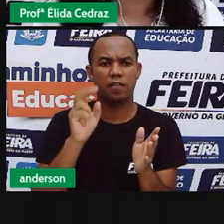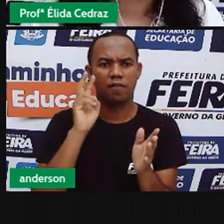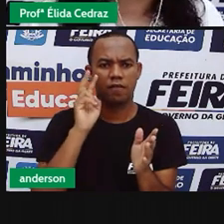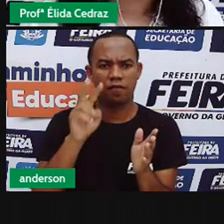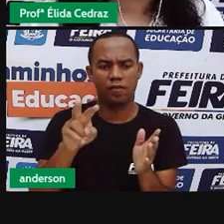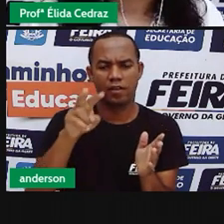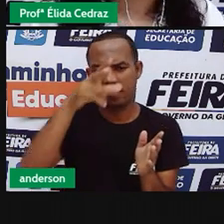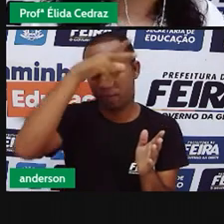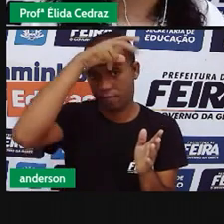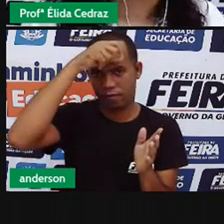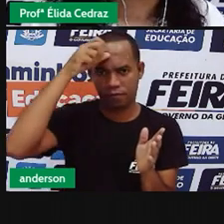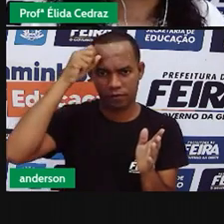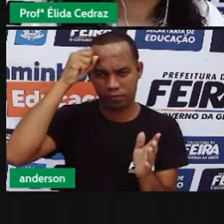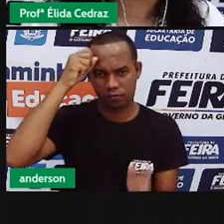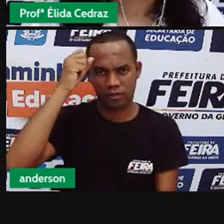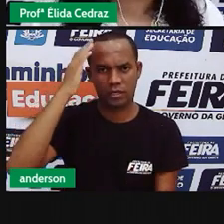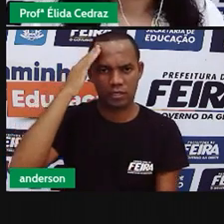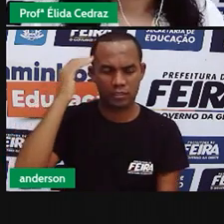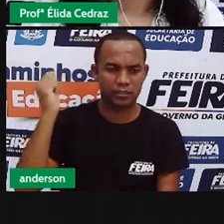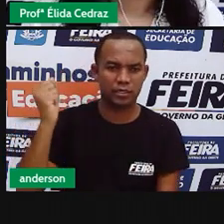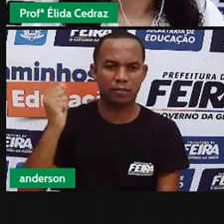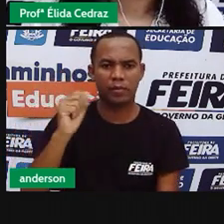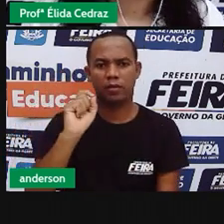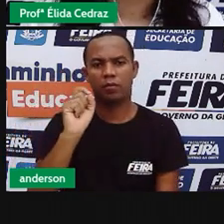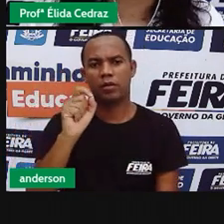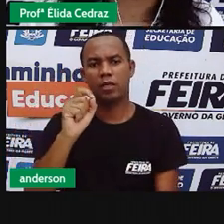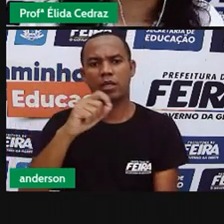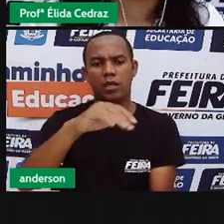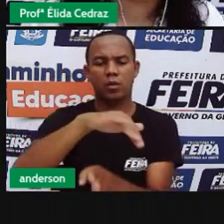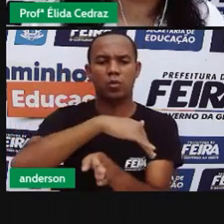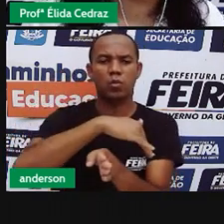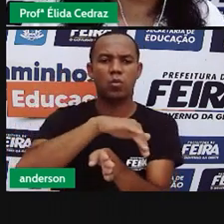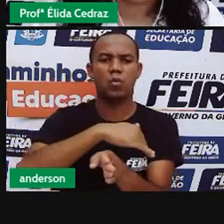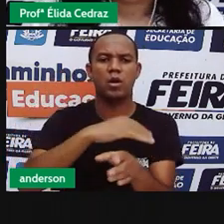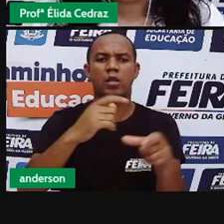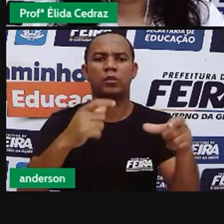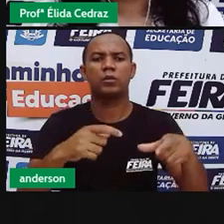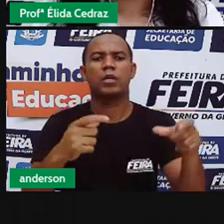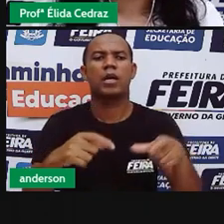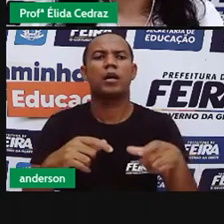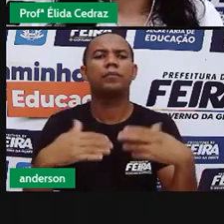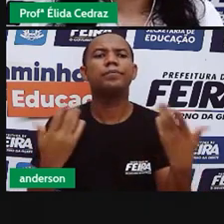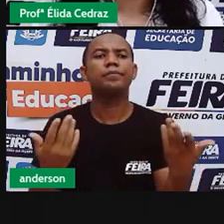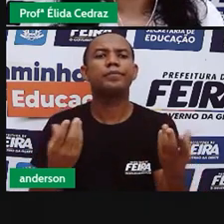a gente tem que saber que na nossa rua tem uma placa e onde ela está.